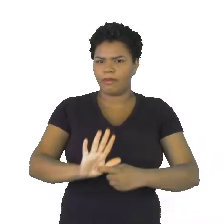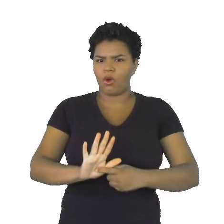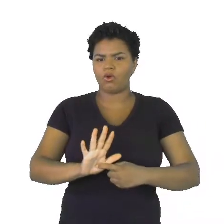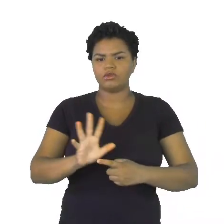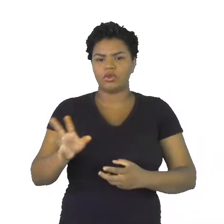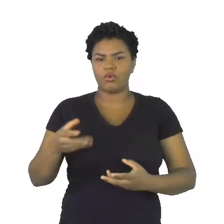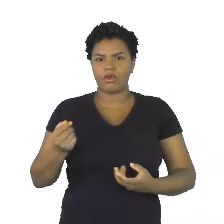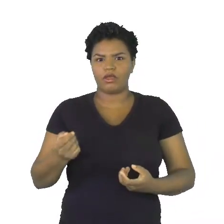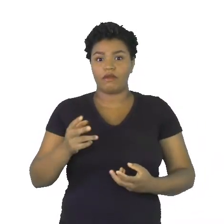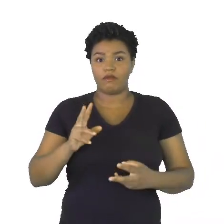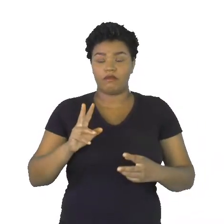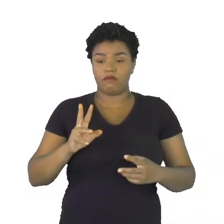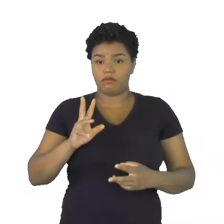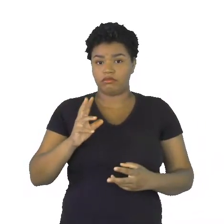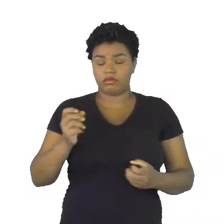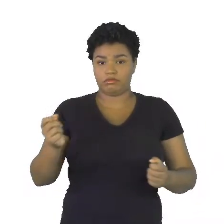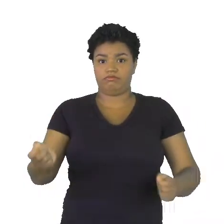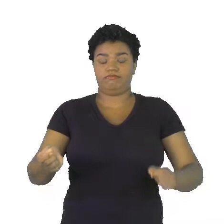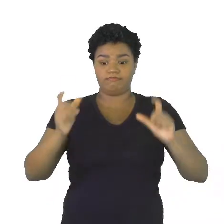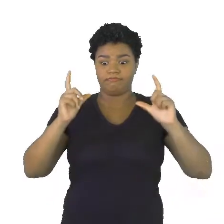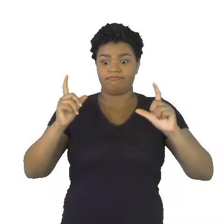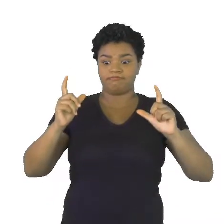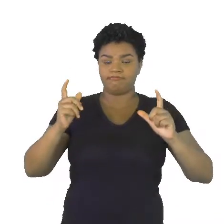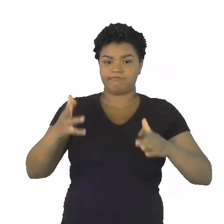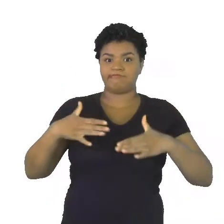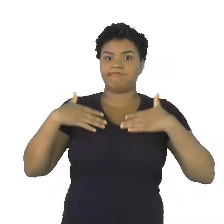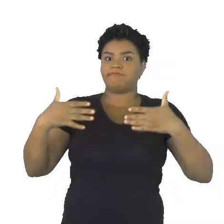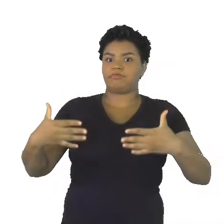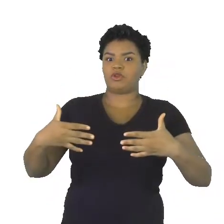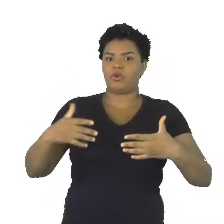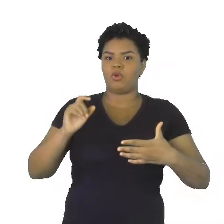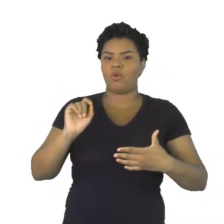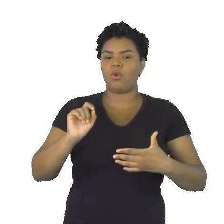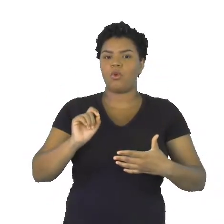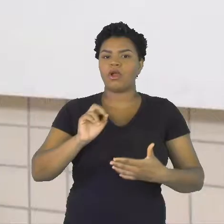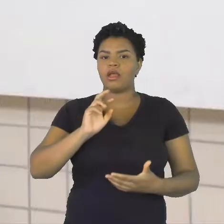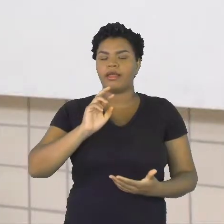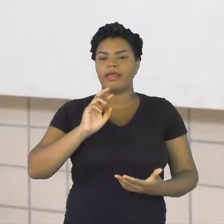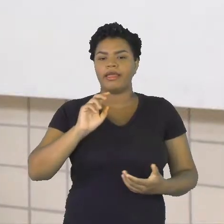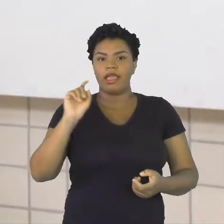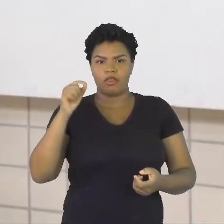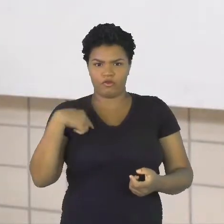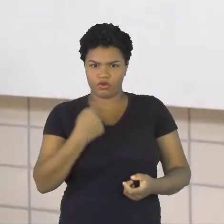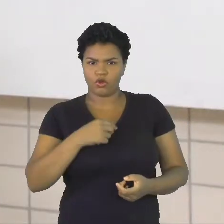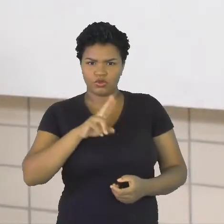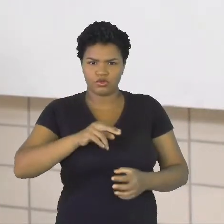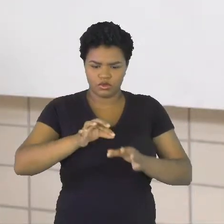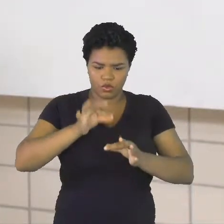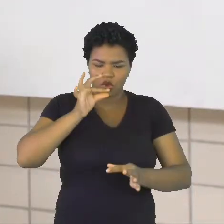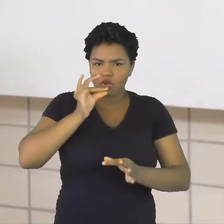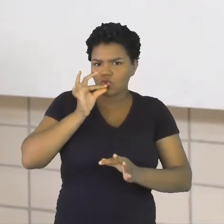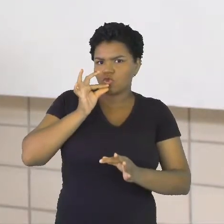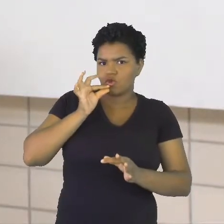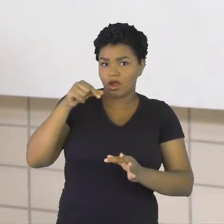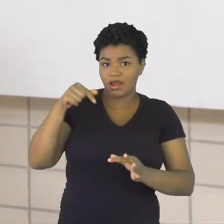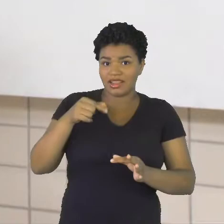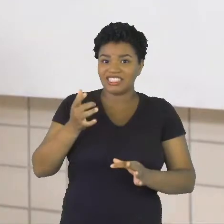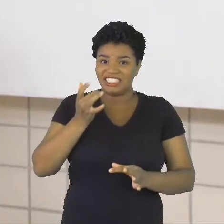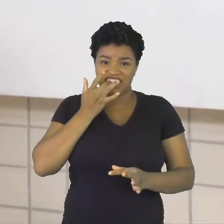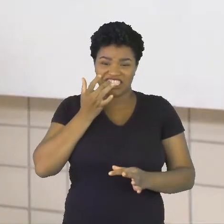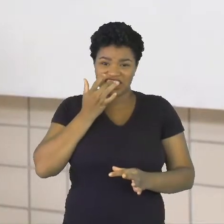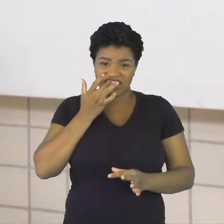as consequências do canudo plástico. O canudinho que a gente utiliza aí nas lanchonetes para tomar o nosso suco, o nosso